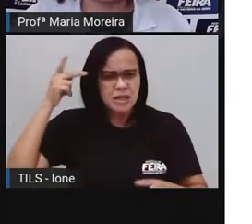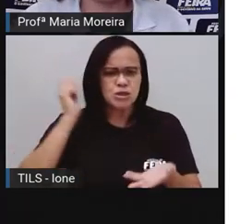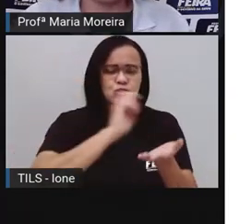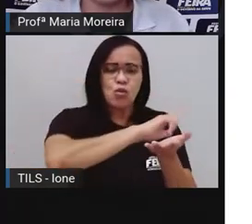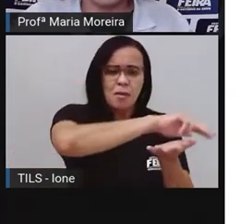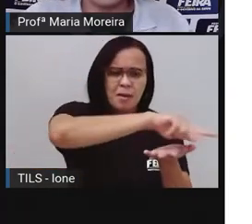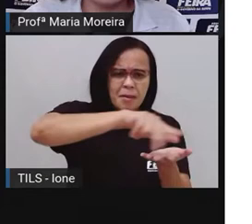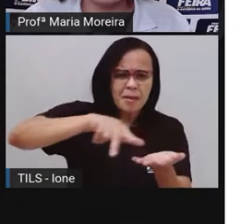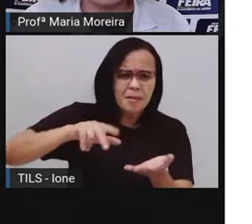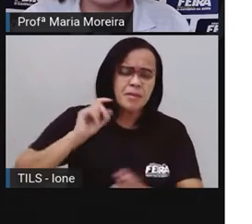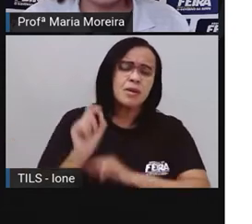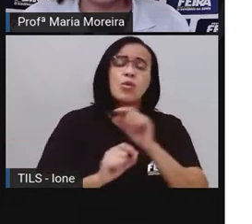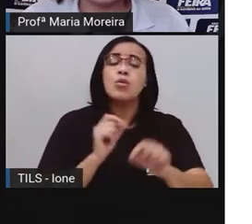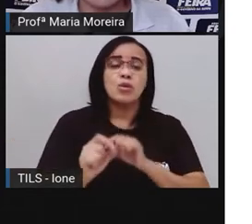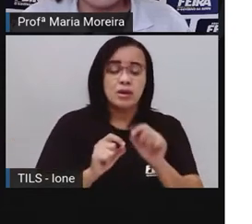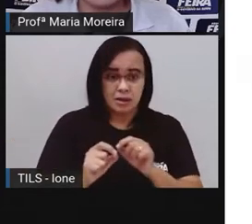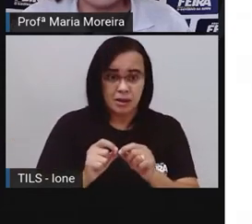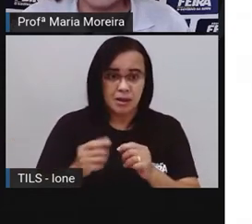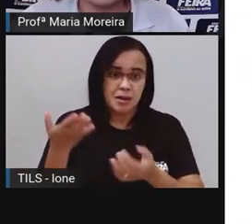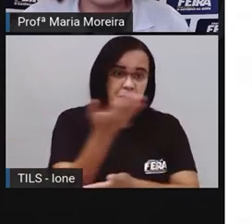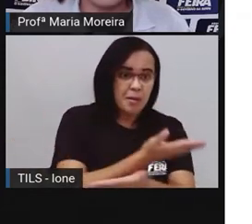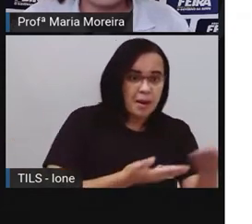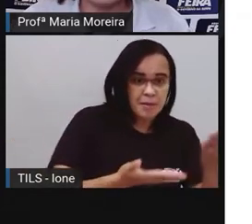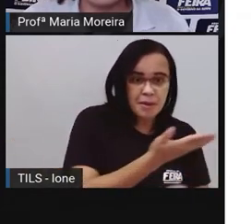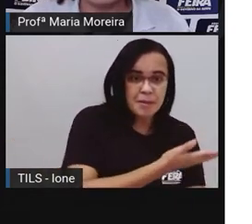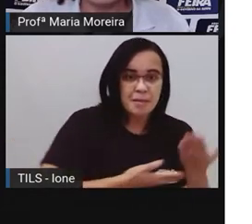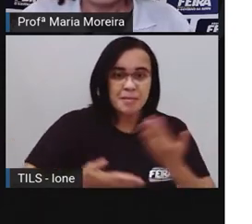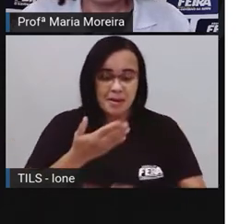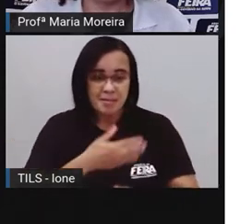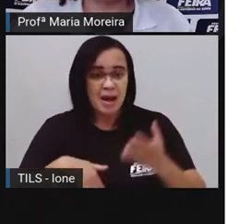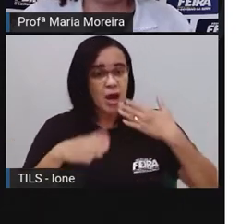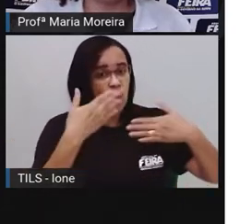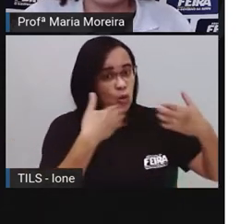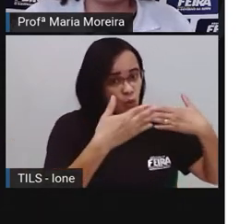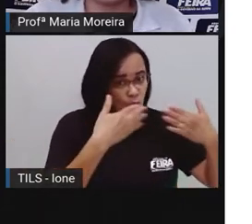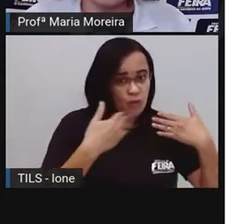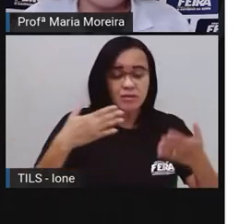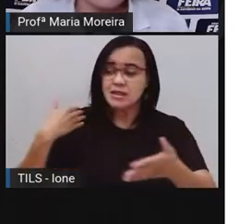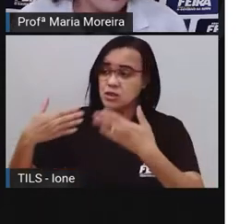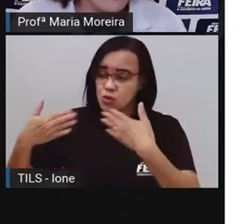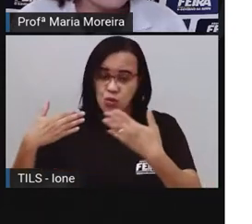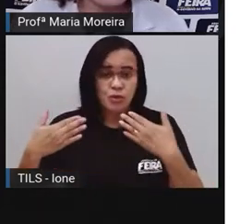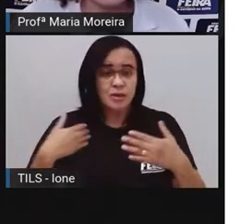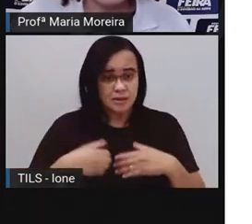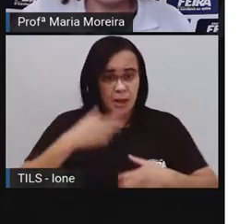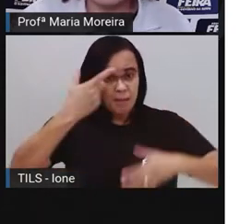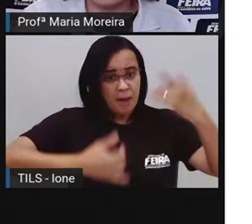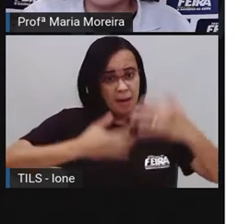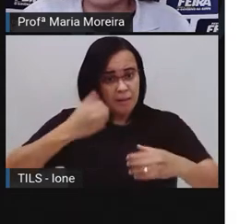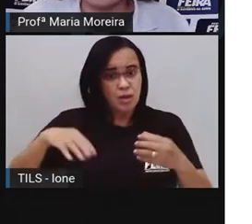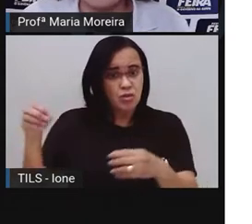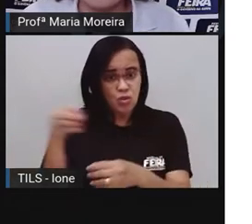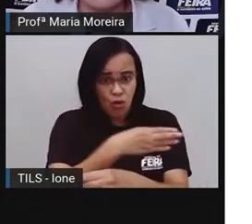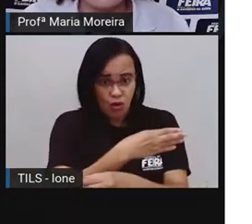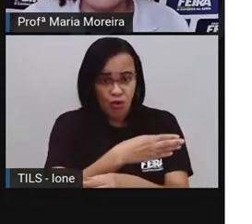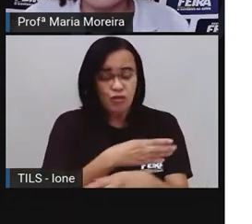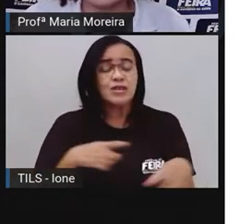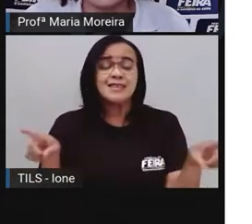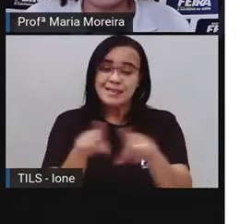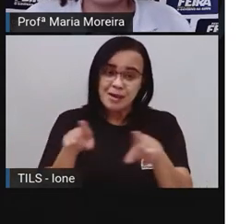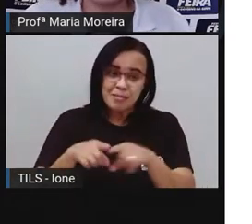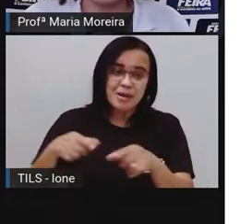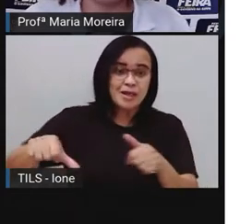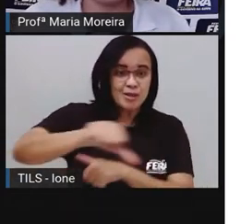corresponderem entre si, de se corresponderem entre si, contando as novidades, trocando informações,